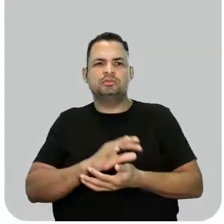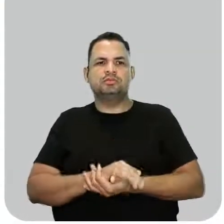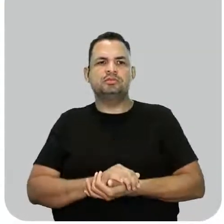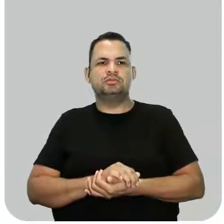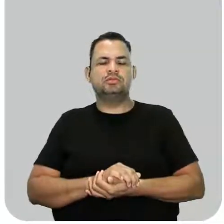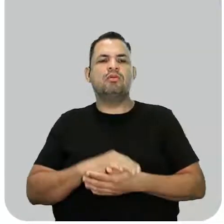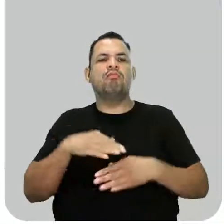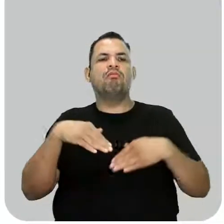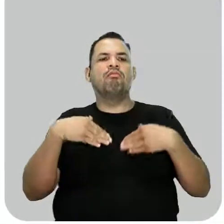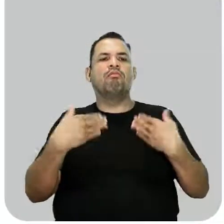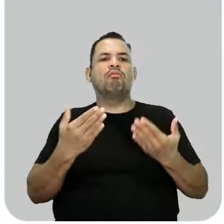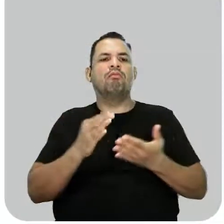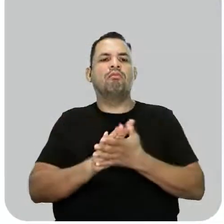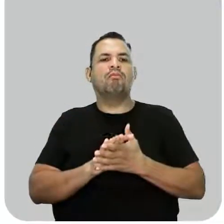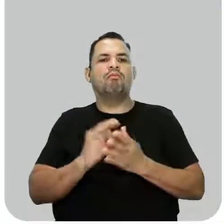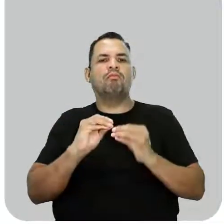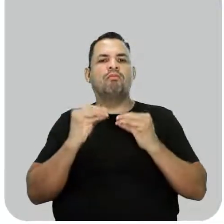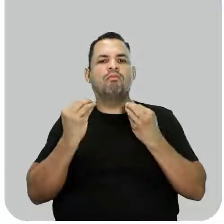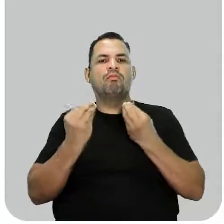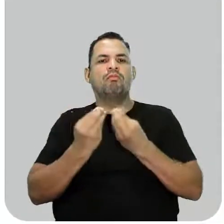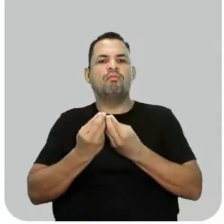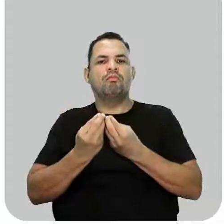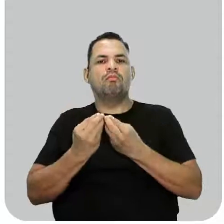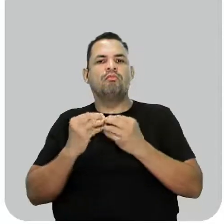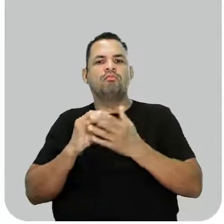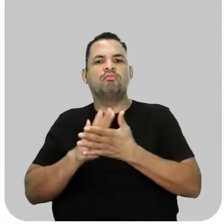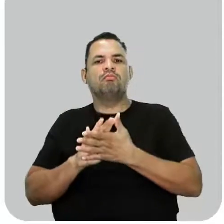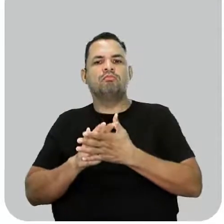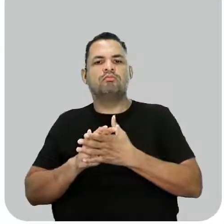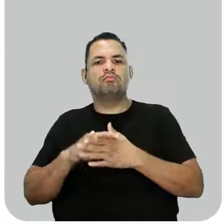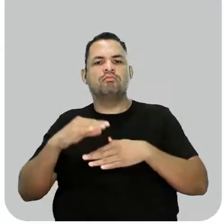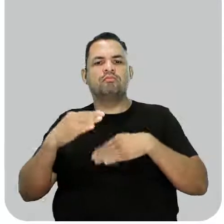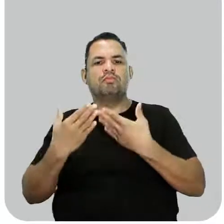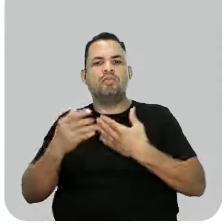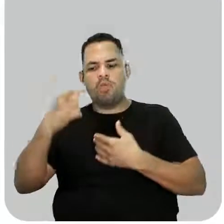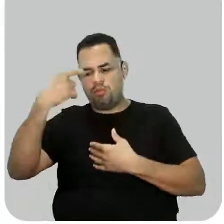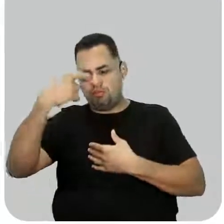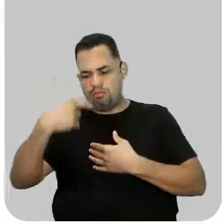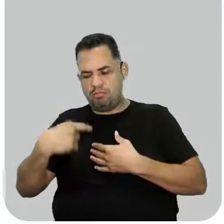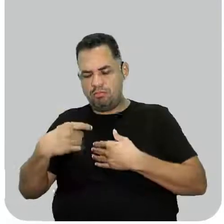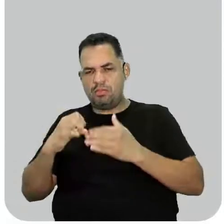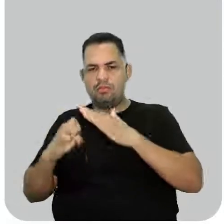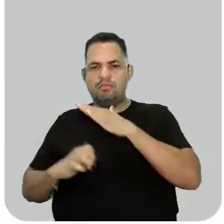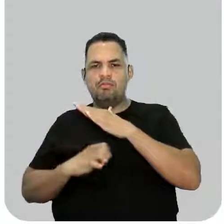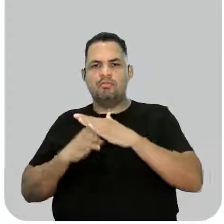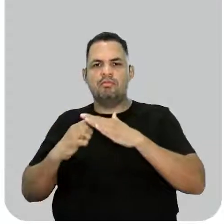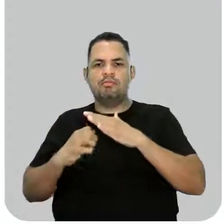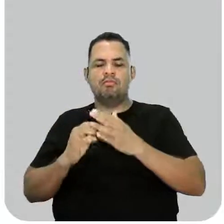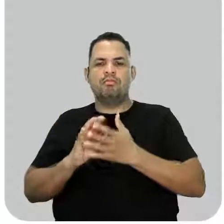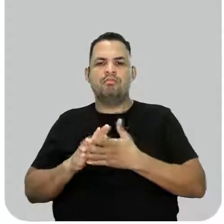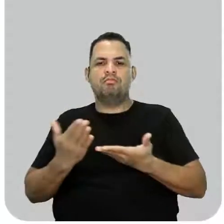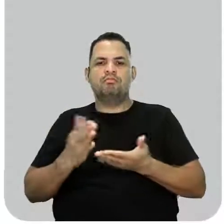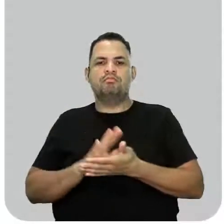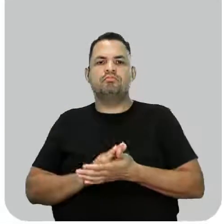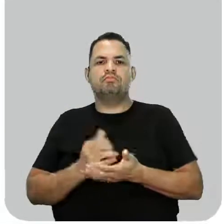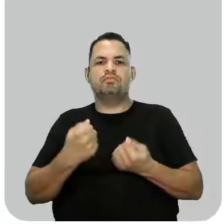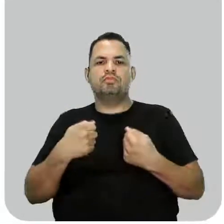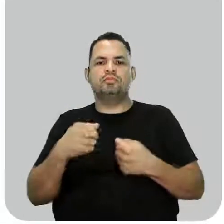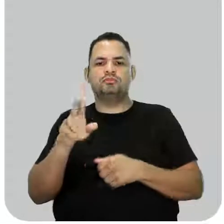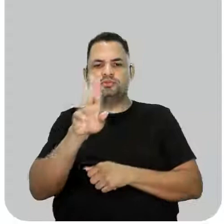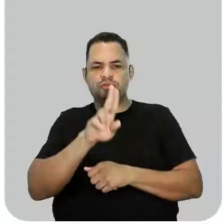aí vem, qual substância o empresário deverá utilizar? E aí a gente tem a substância 1,